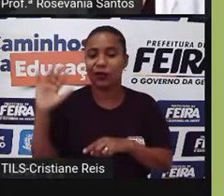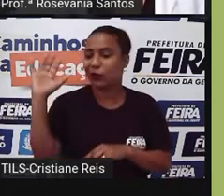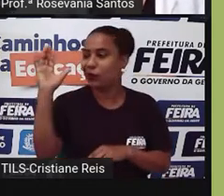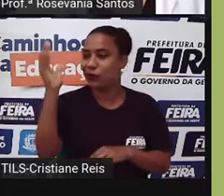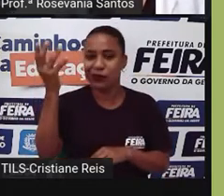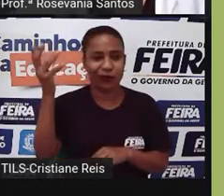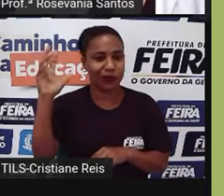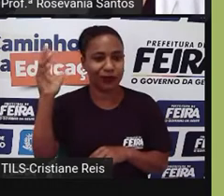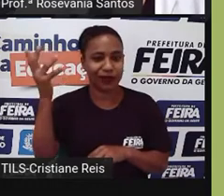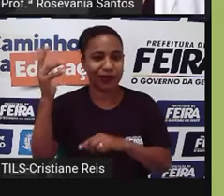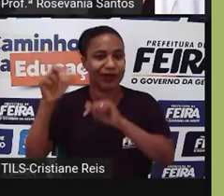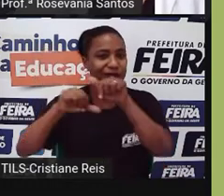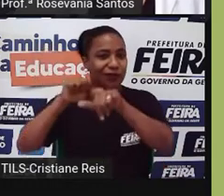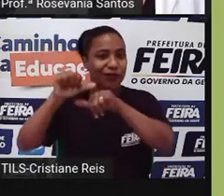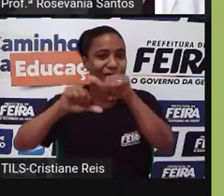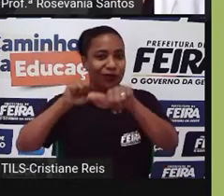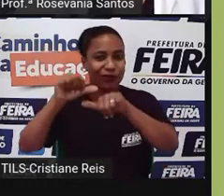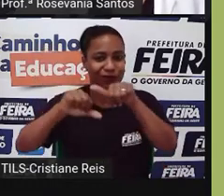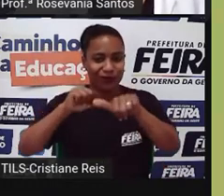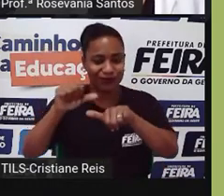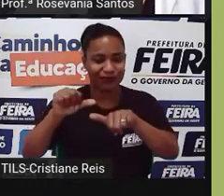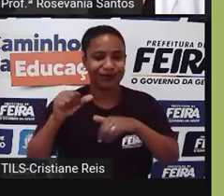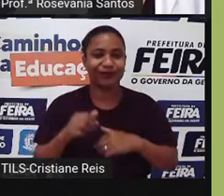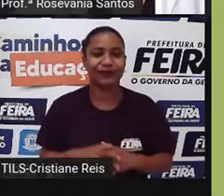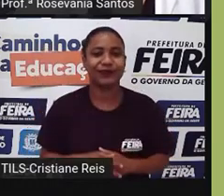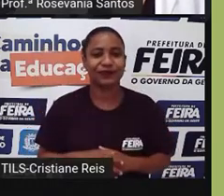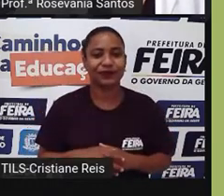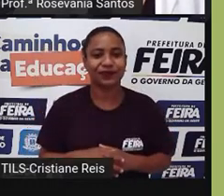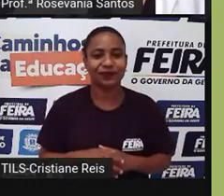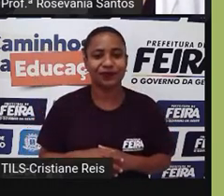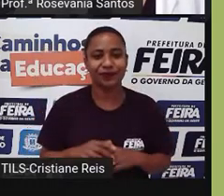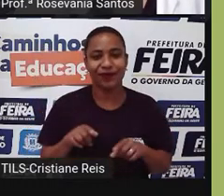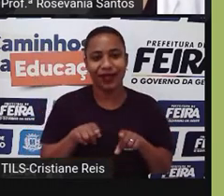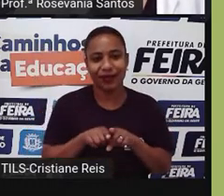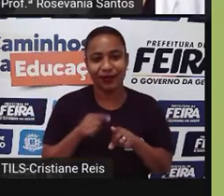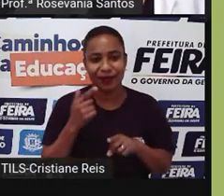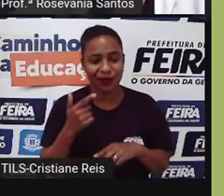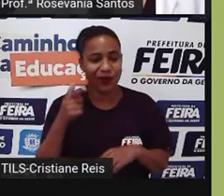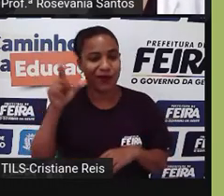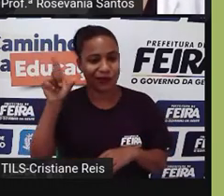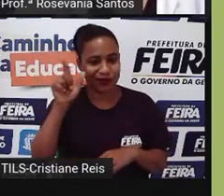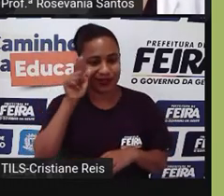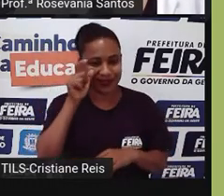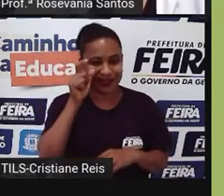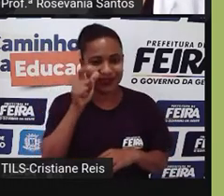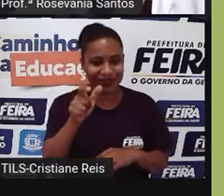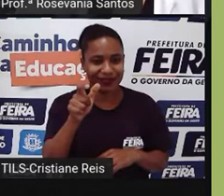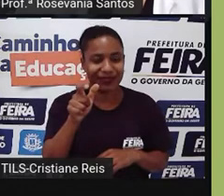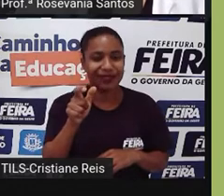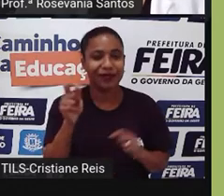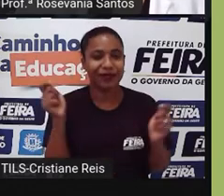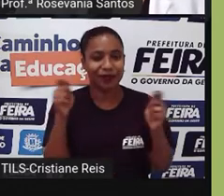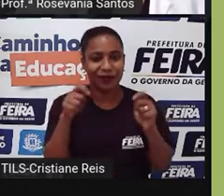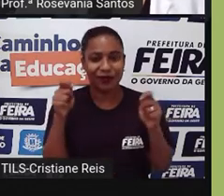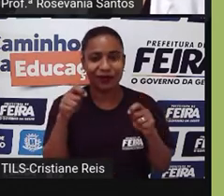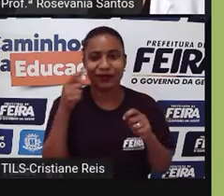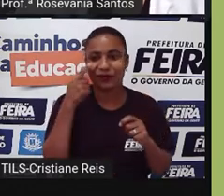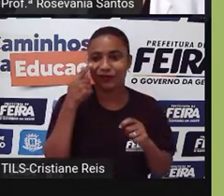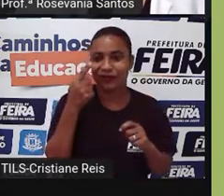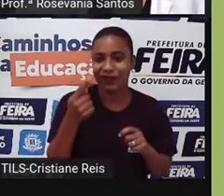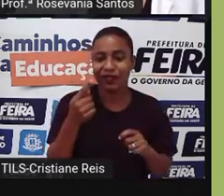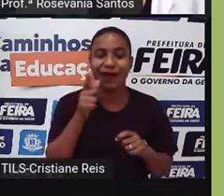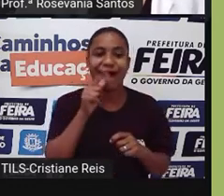né, de chamar atenção com relação ao relevo. Outra coisa interessante para se chamar atenção também é a quantidade dos